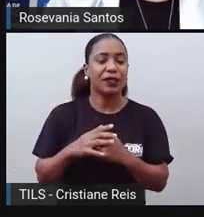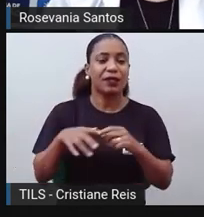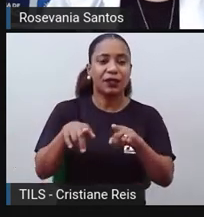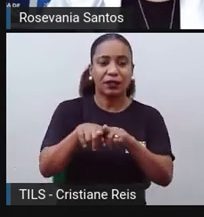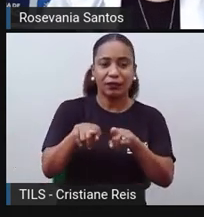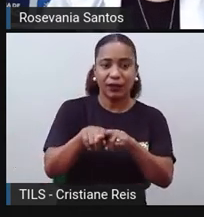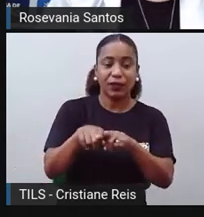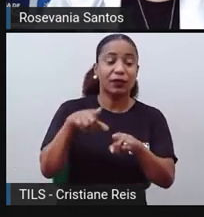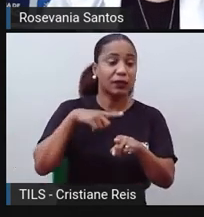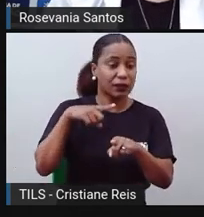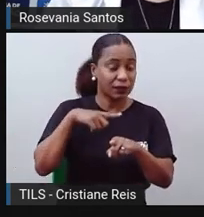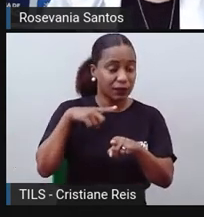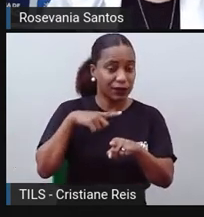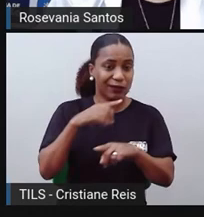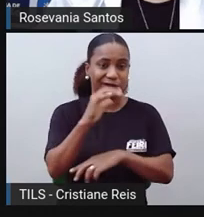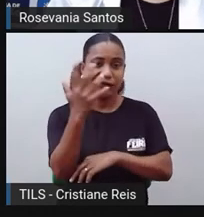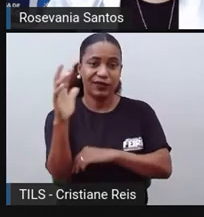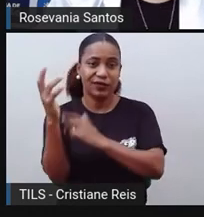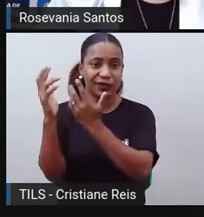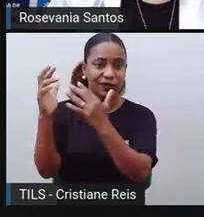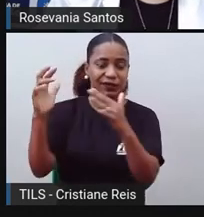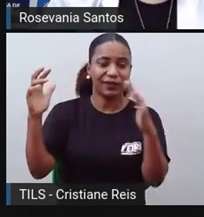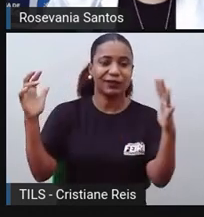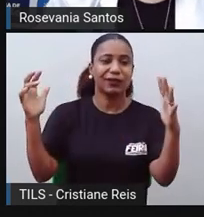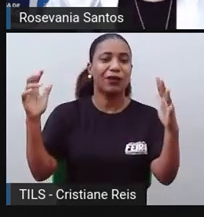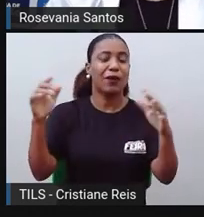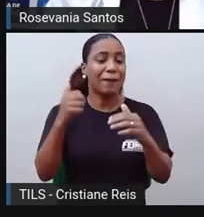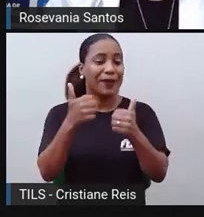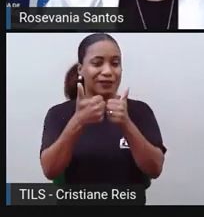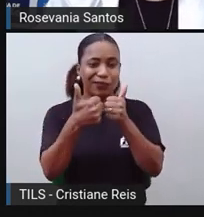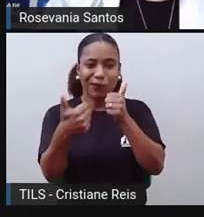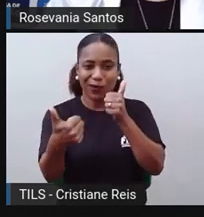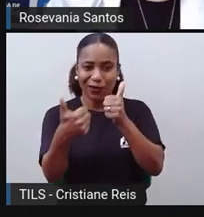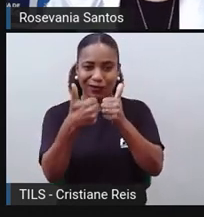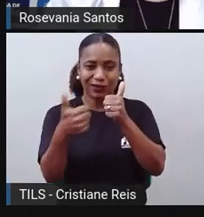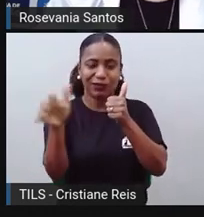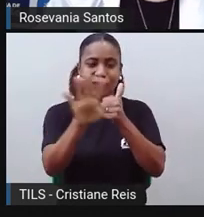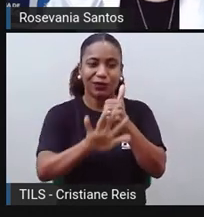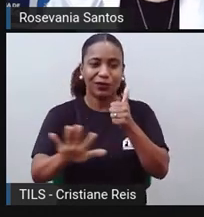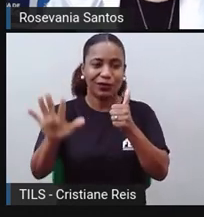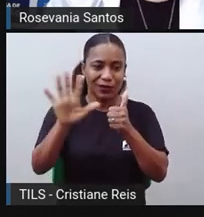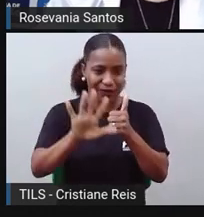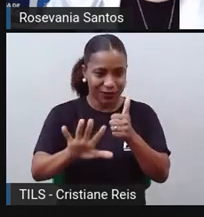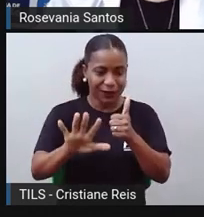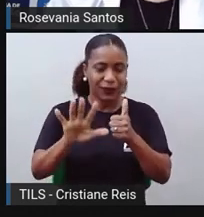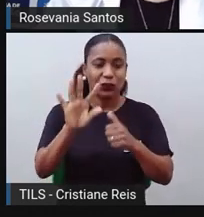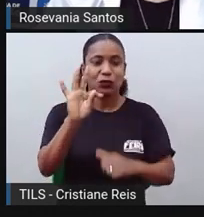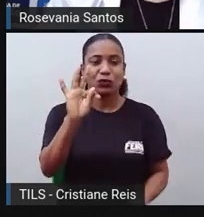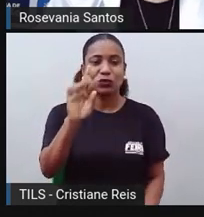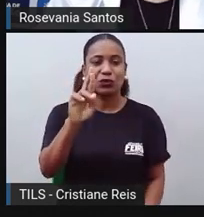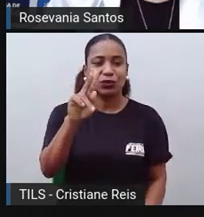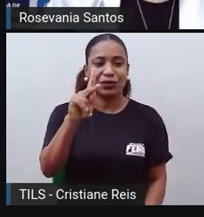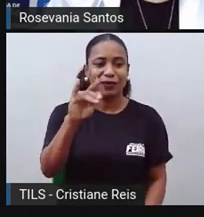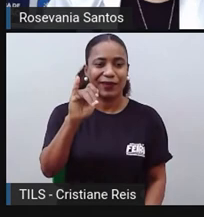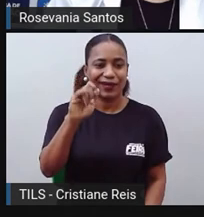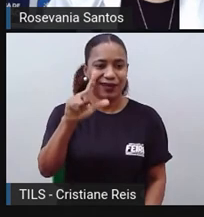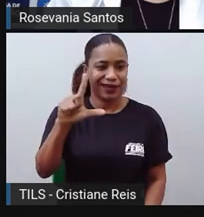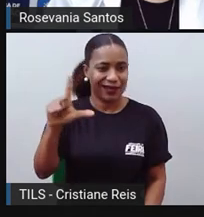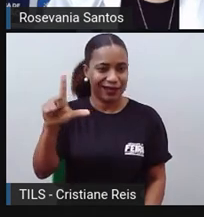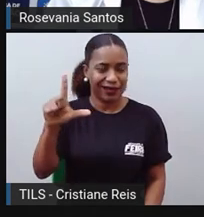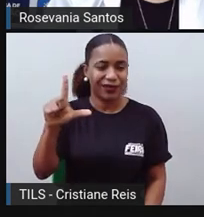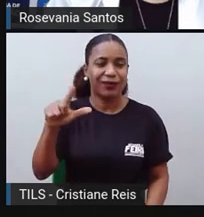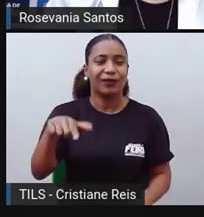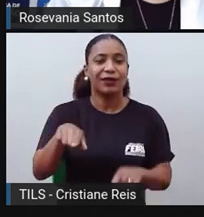onde você vai pegar na parte acima da região dos trópicos. Então, a sub-tropical aqui abaixo, nessa região,